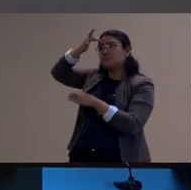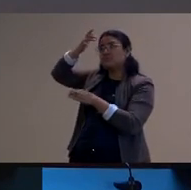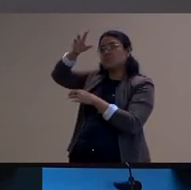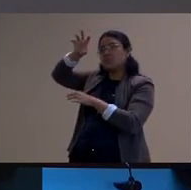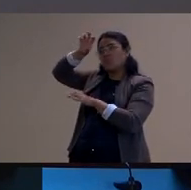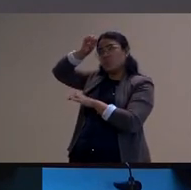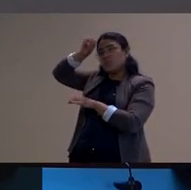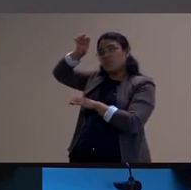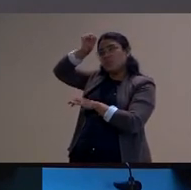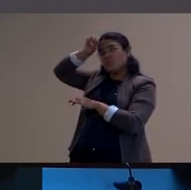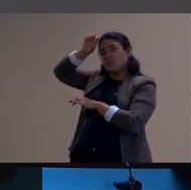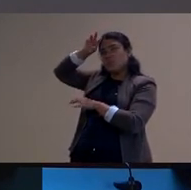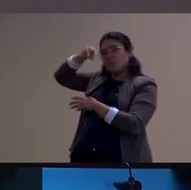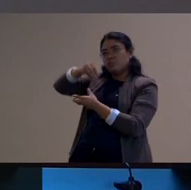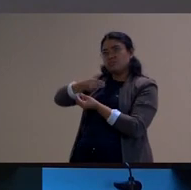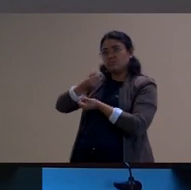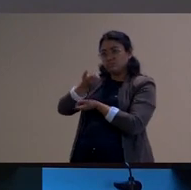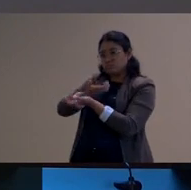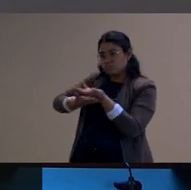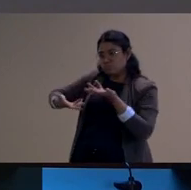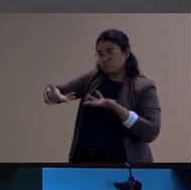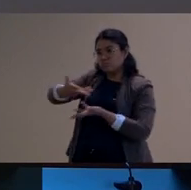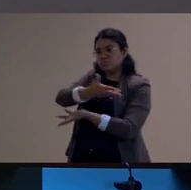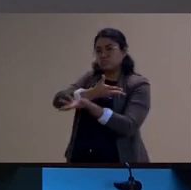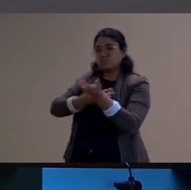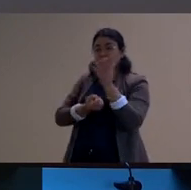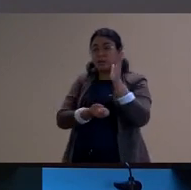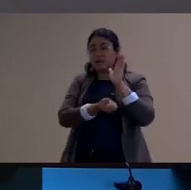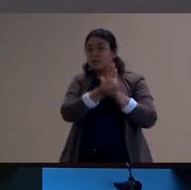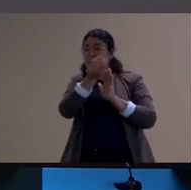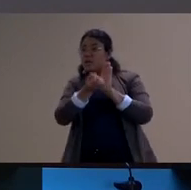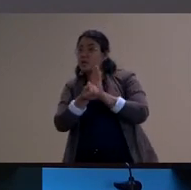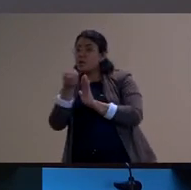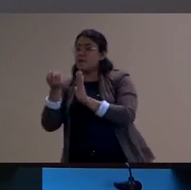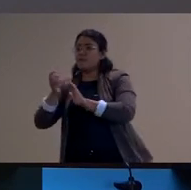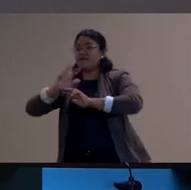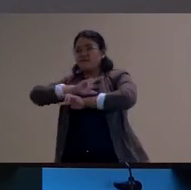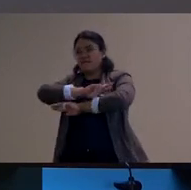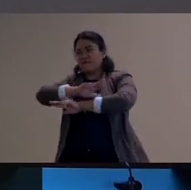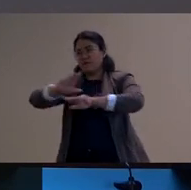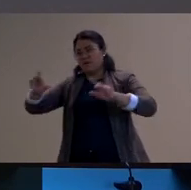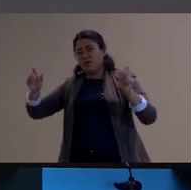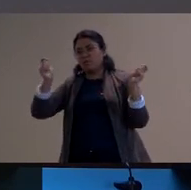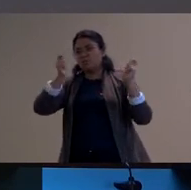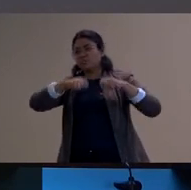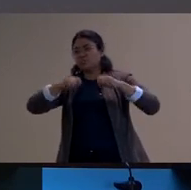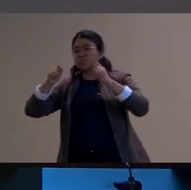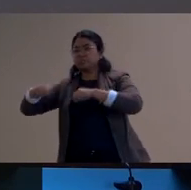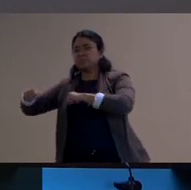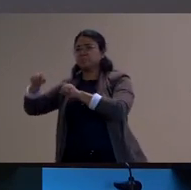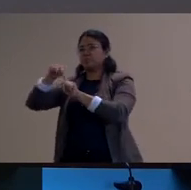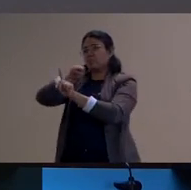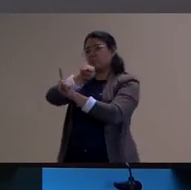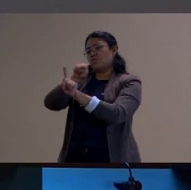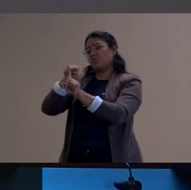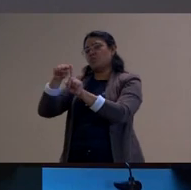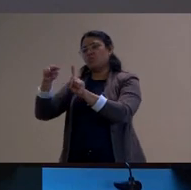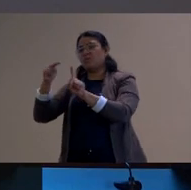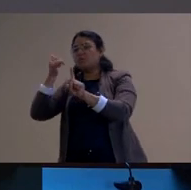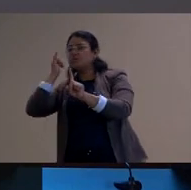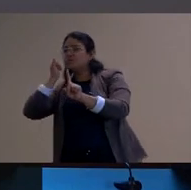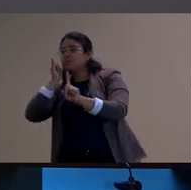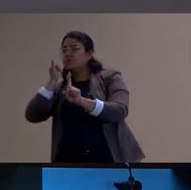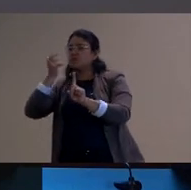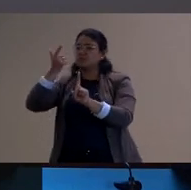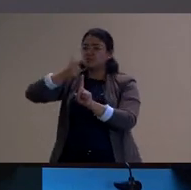e vai criando então várias possibilidades de interpretação de contar de novo de contar